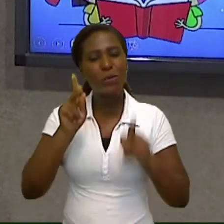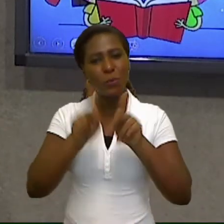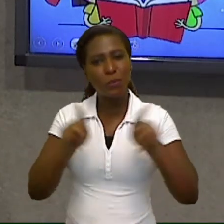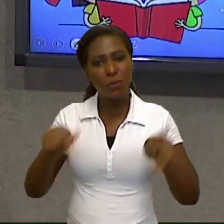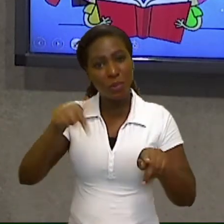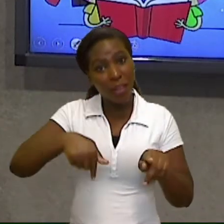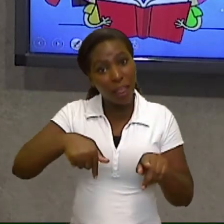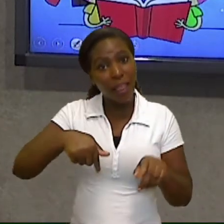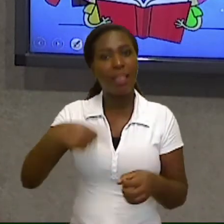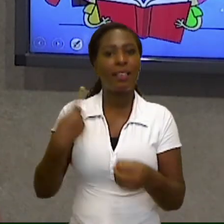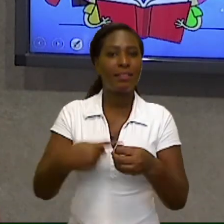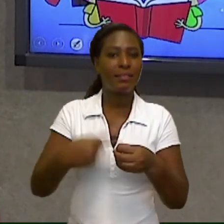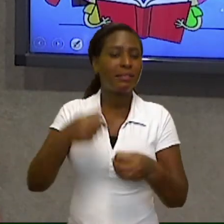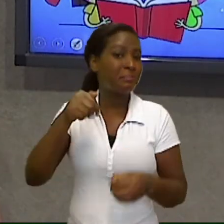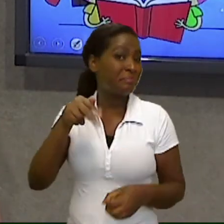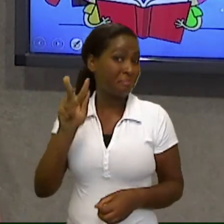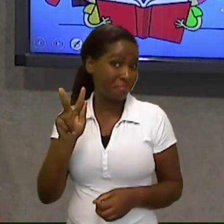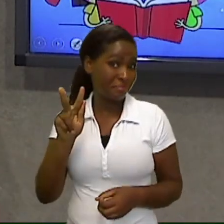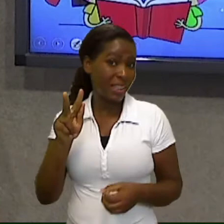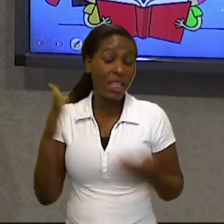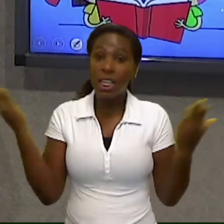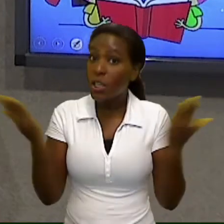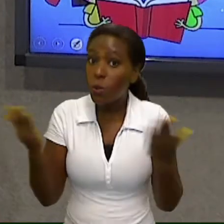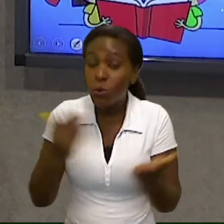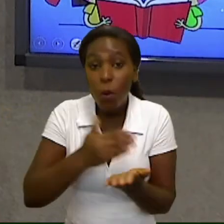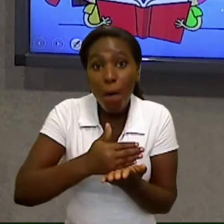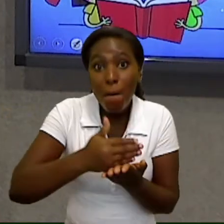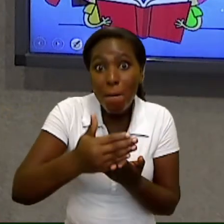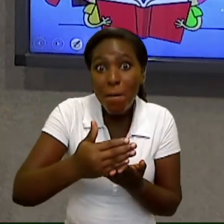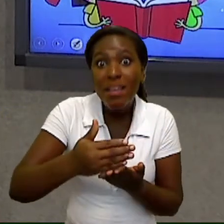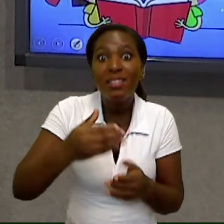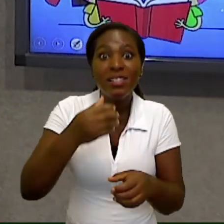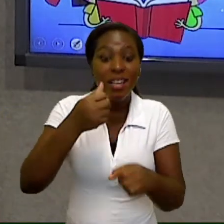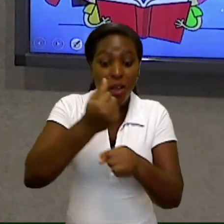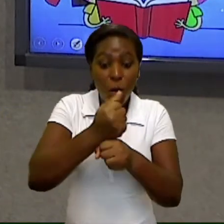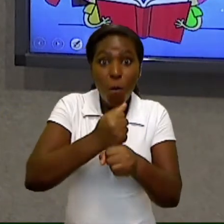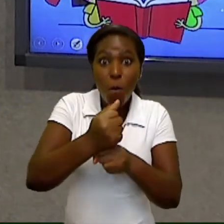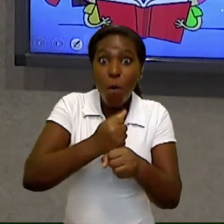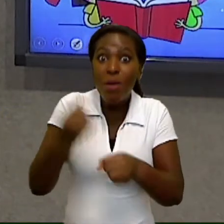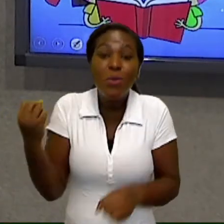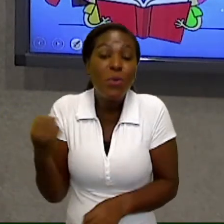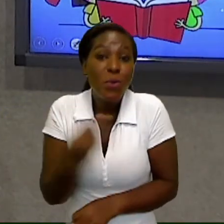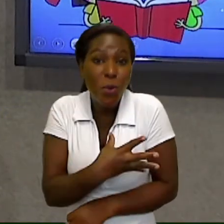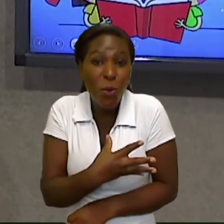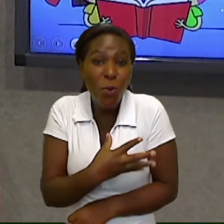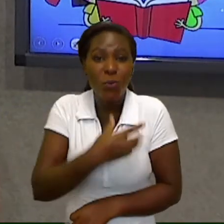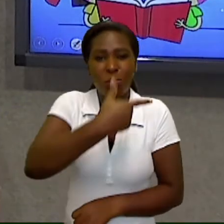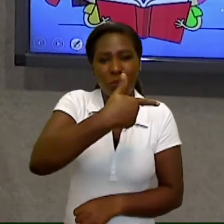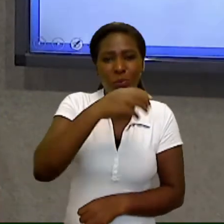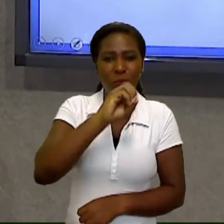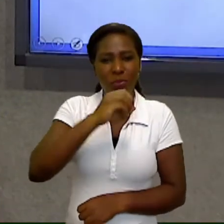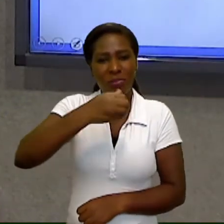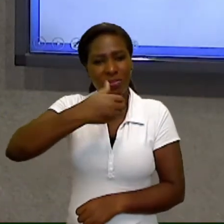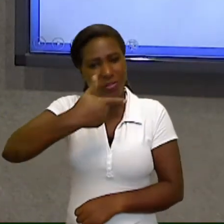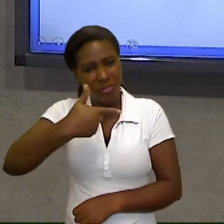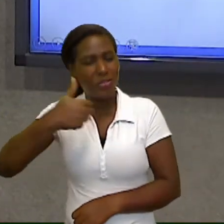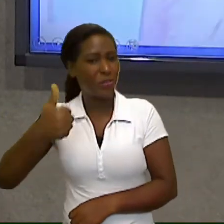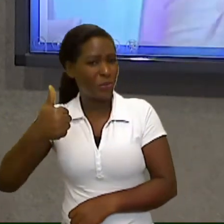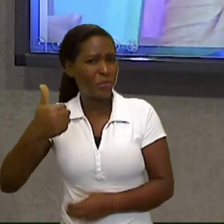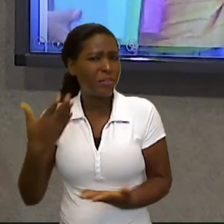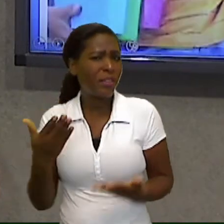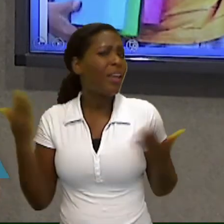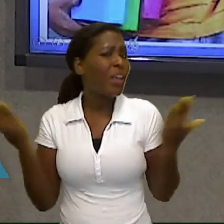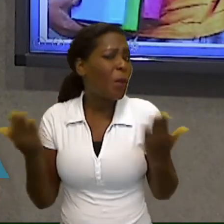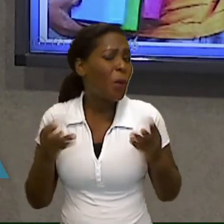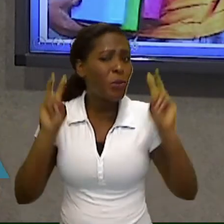um ano, não é verdade? O ano de 2021. E a nossa aula de hoje nós vamos falar sobre o School Objects. O que